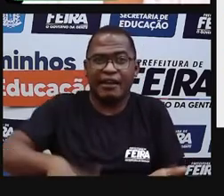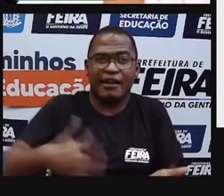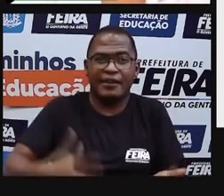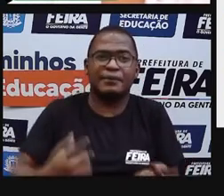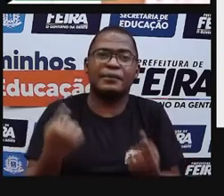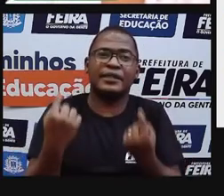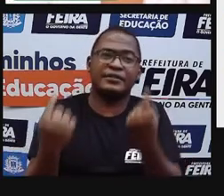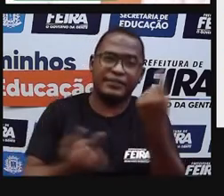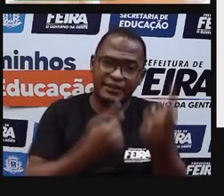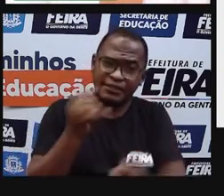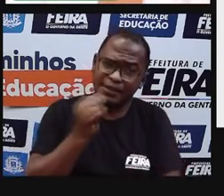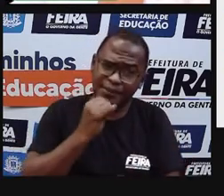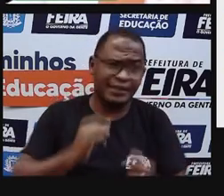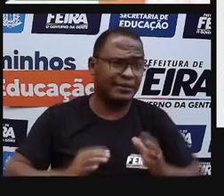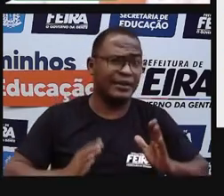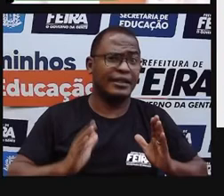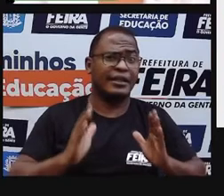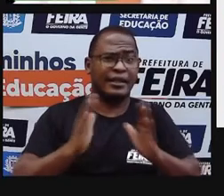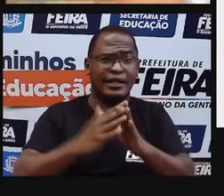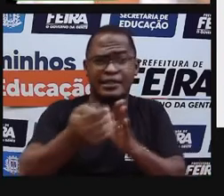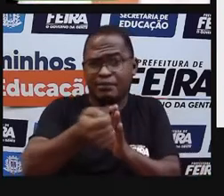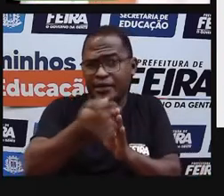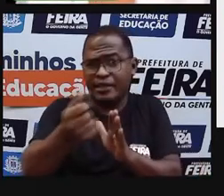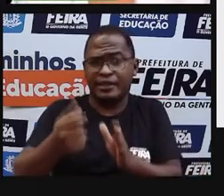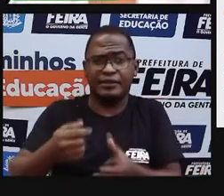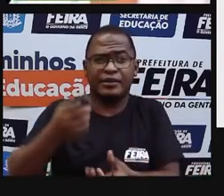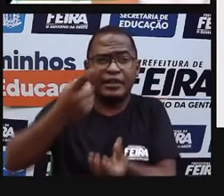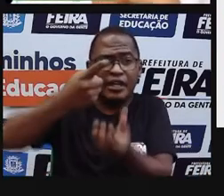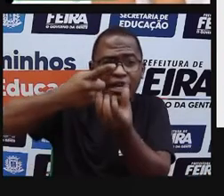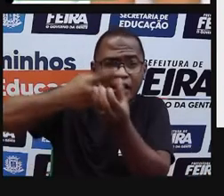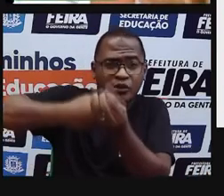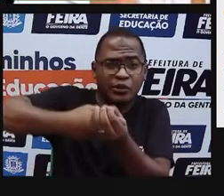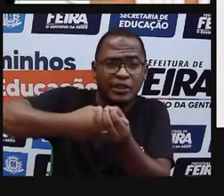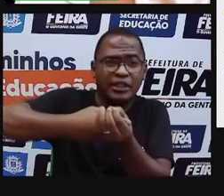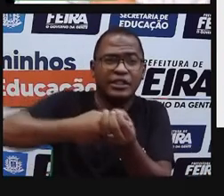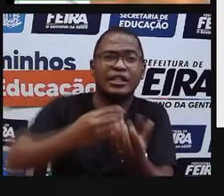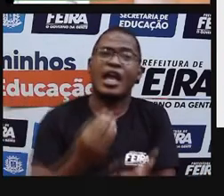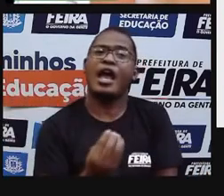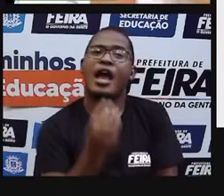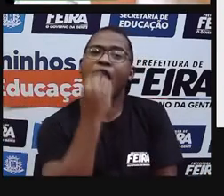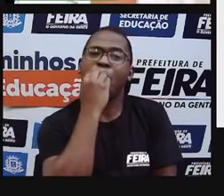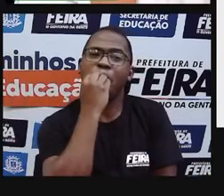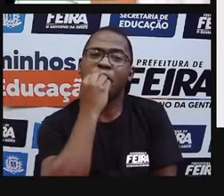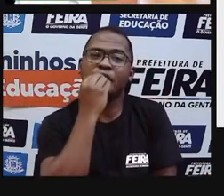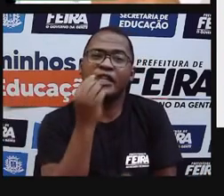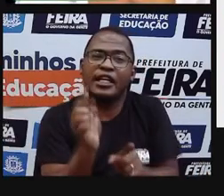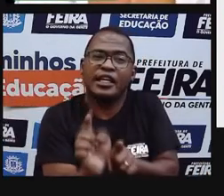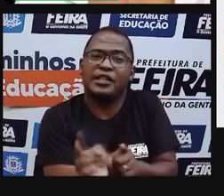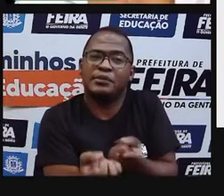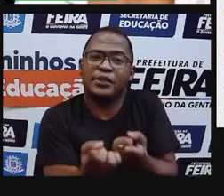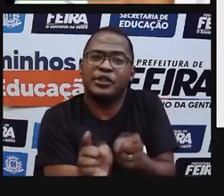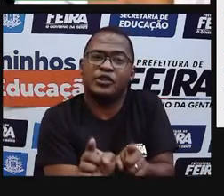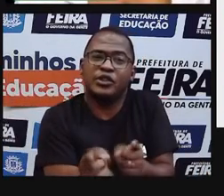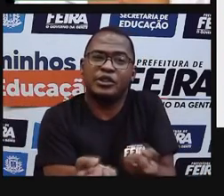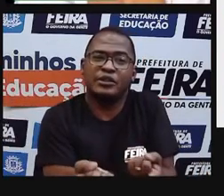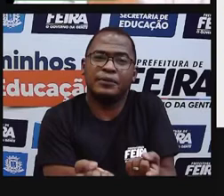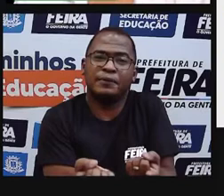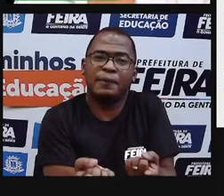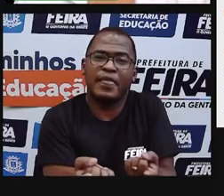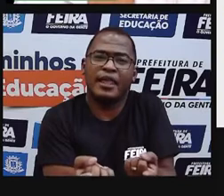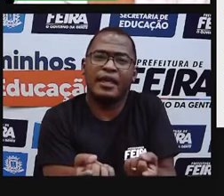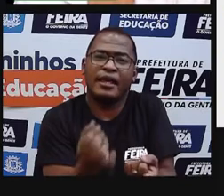vendem cachorro quente. Hambúrguer, que vendem espetinho. Então, esse tanto de alimento que a gente come no dia a dia. Ele está correto?